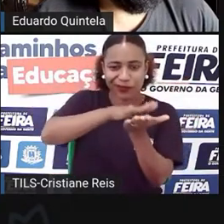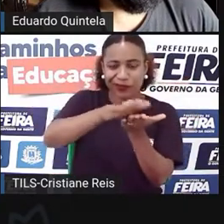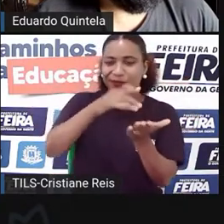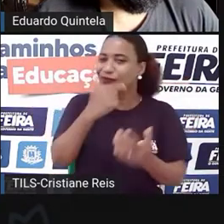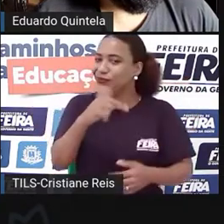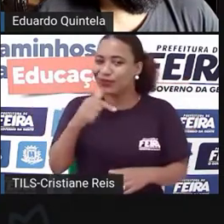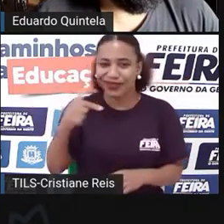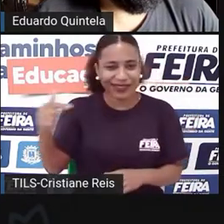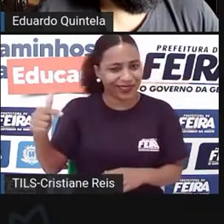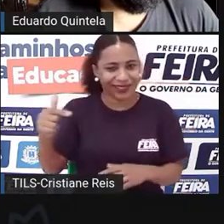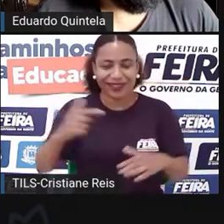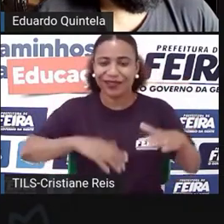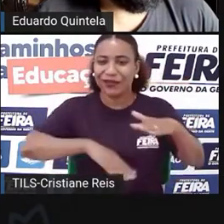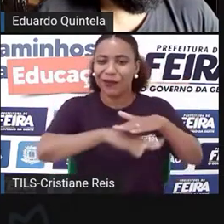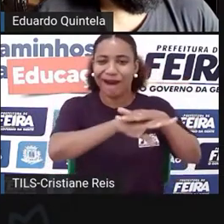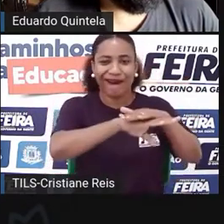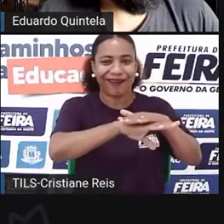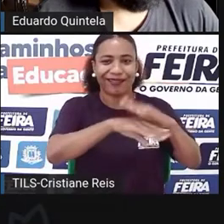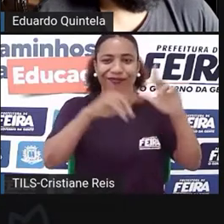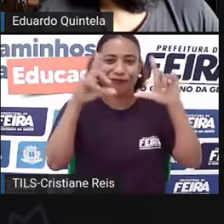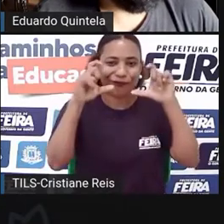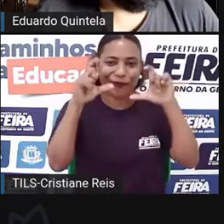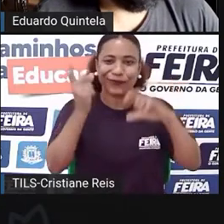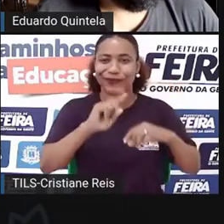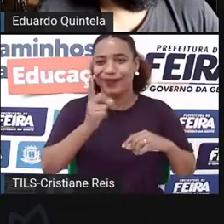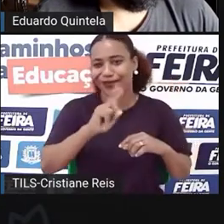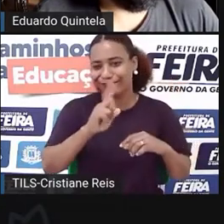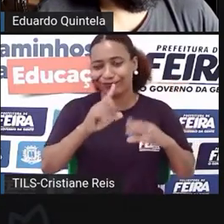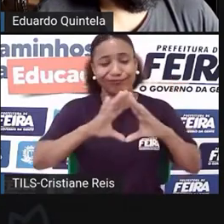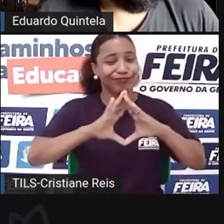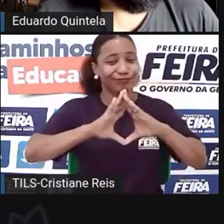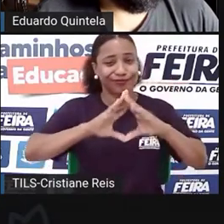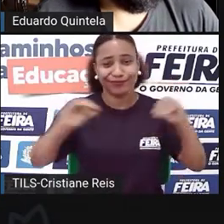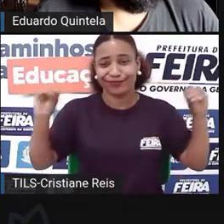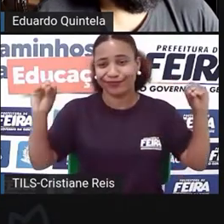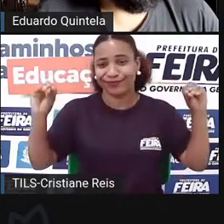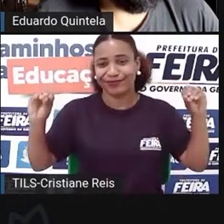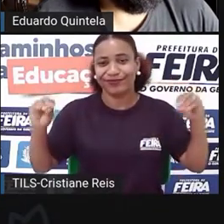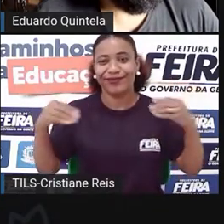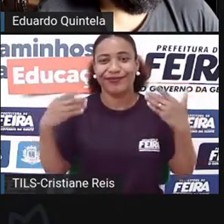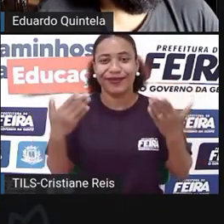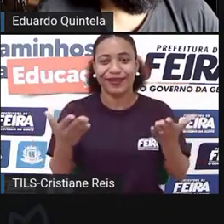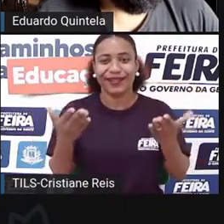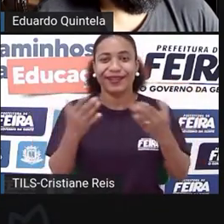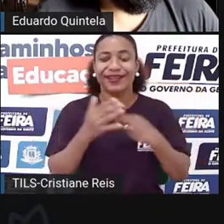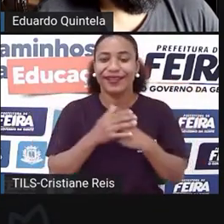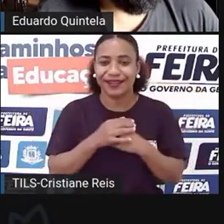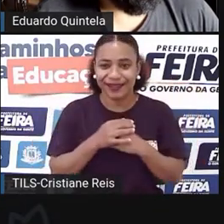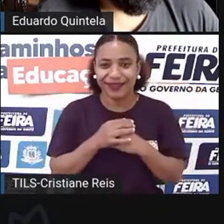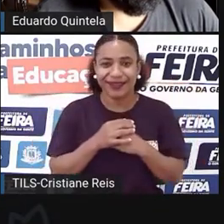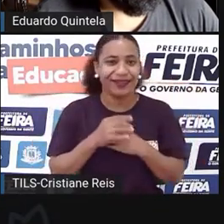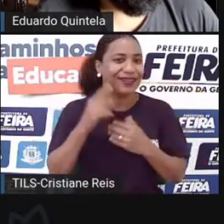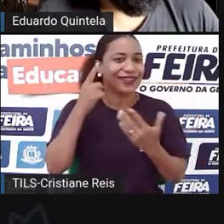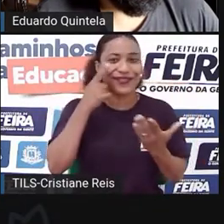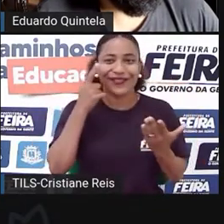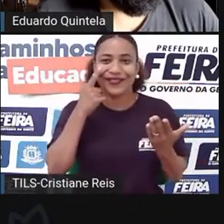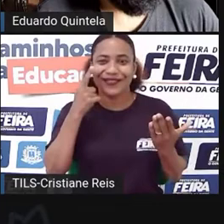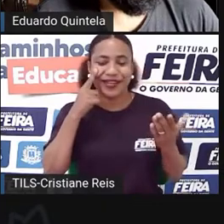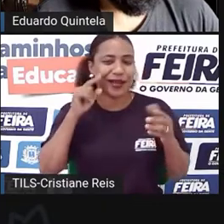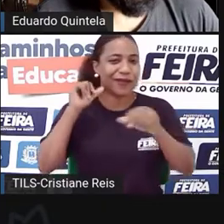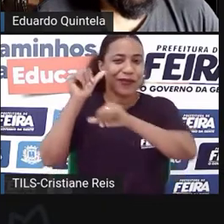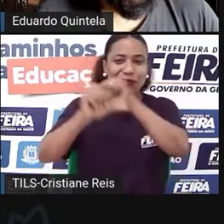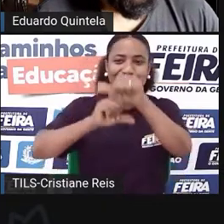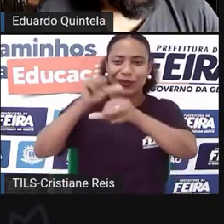ser revelada, não vai ficar aquele registro ali físico. como é que você enxerga essa mudança total em